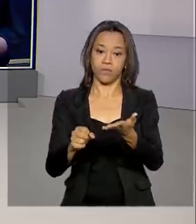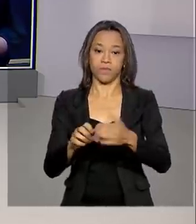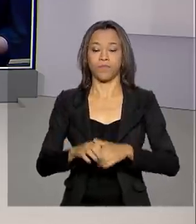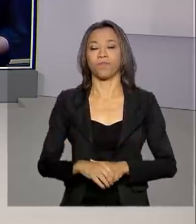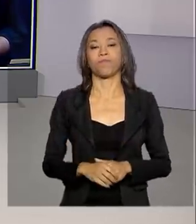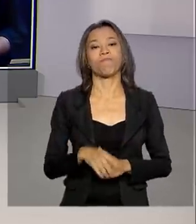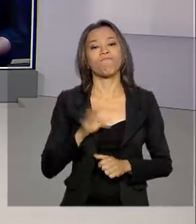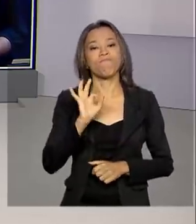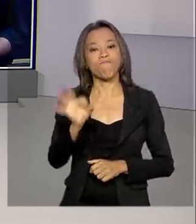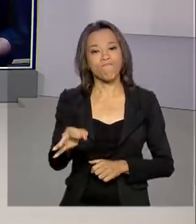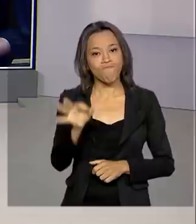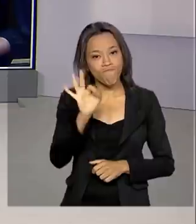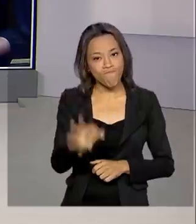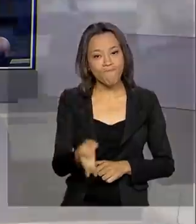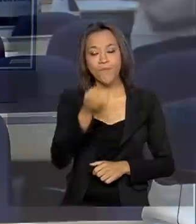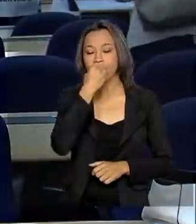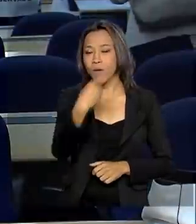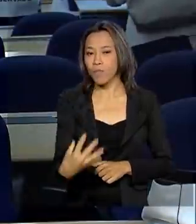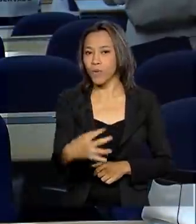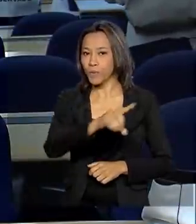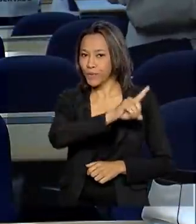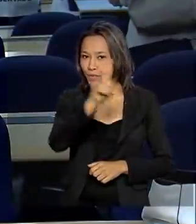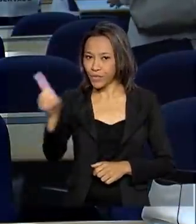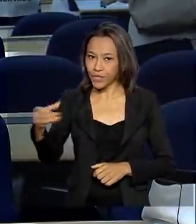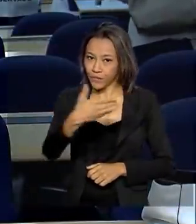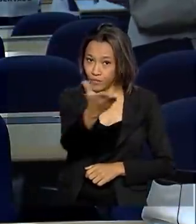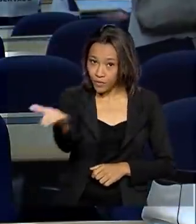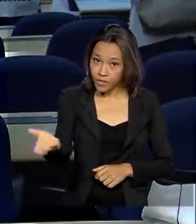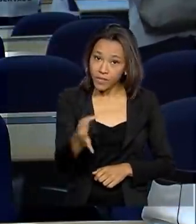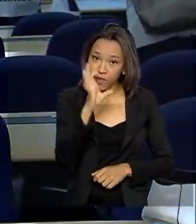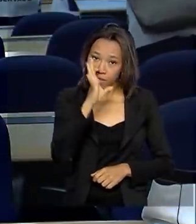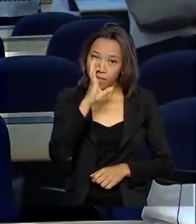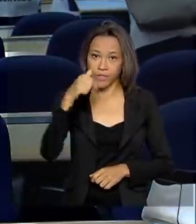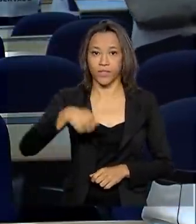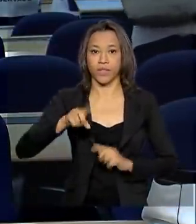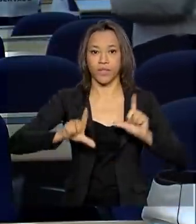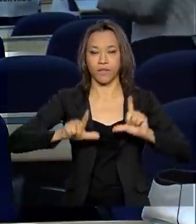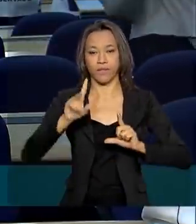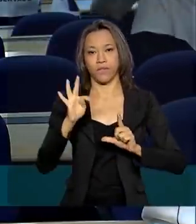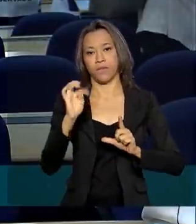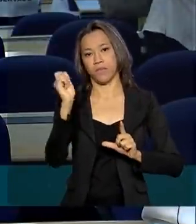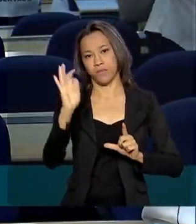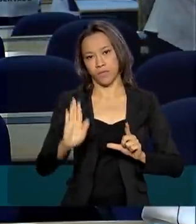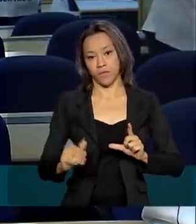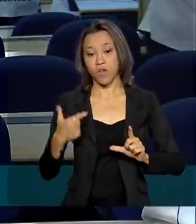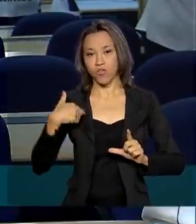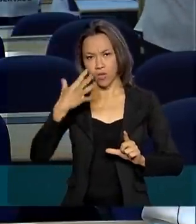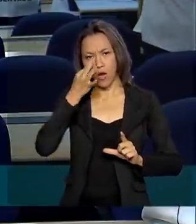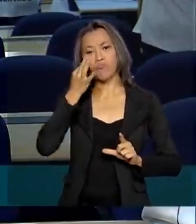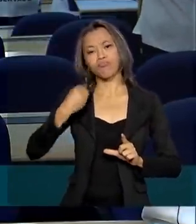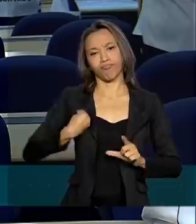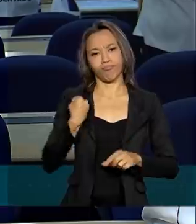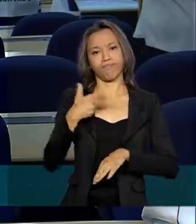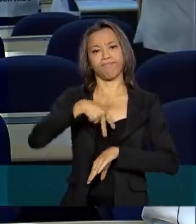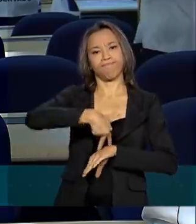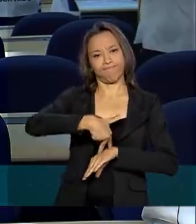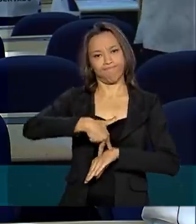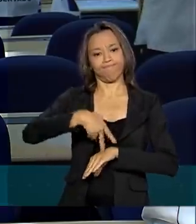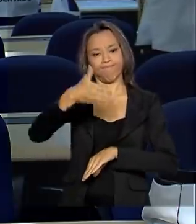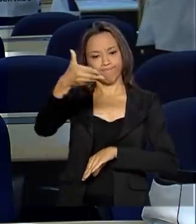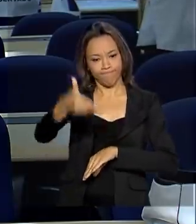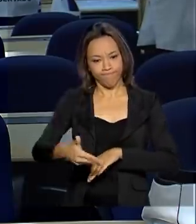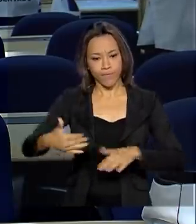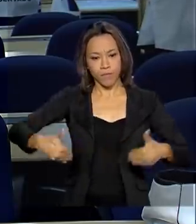É isso mesmo, Renata. Bom dia para você. Bom dia para você que acompanha a TV Brasil. Eu já estou aqui no Ministério da Saúde, onde o